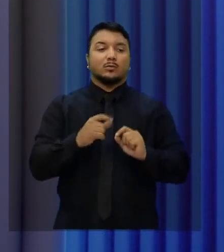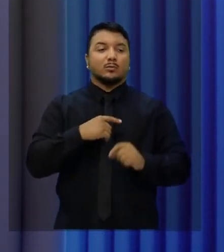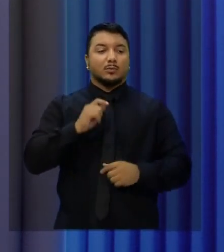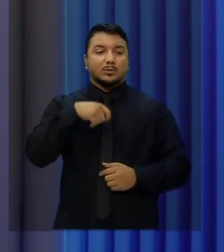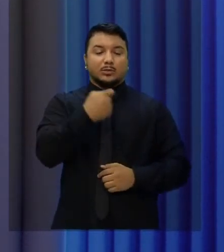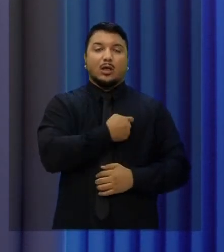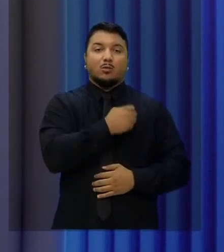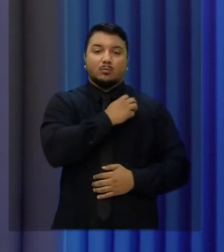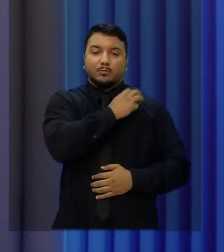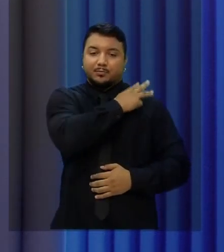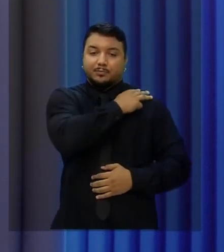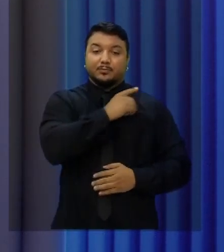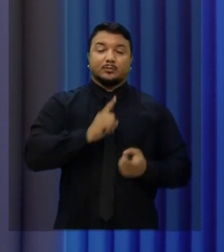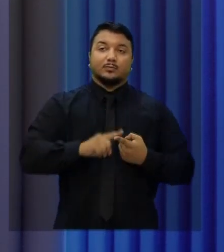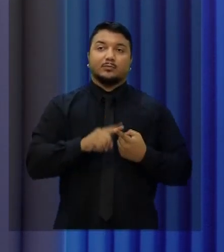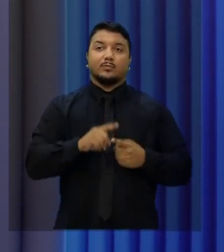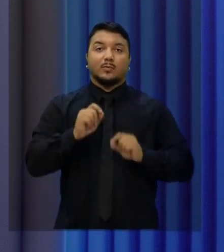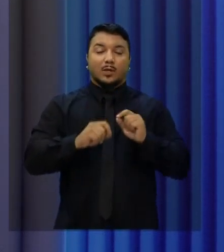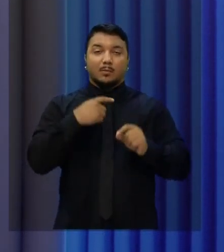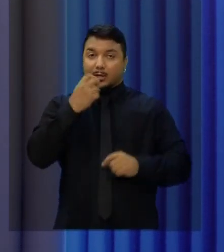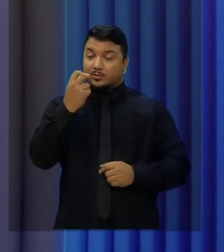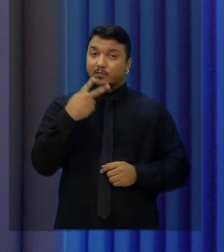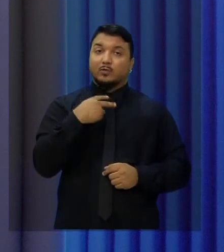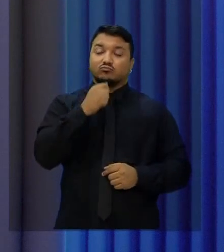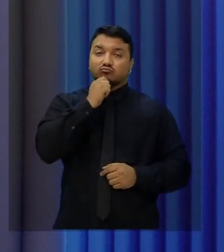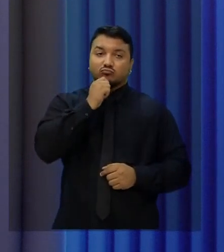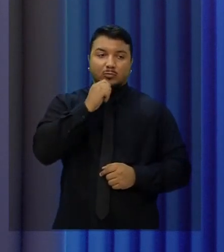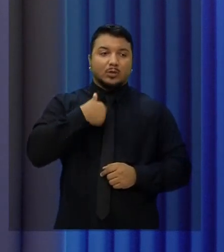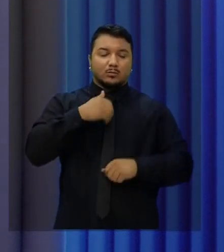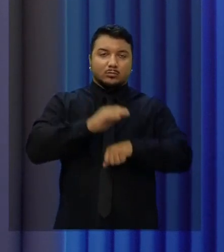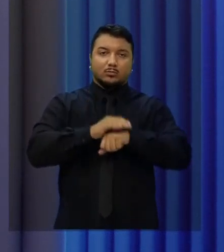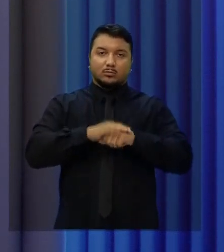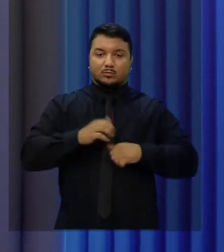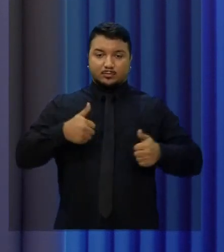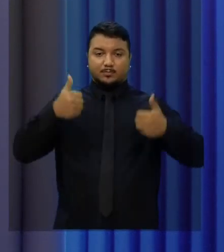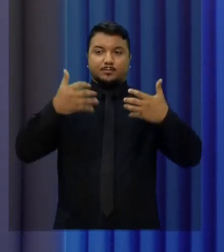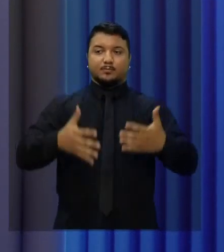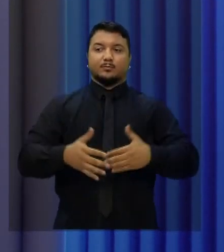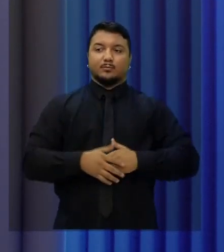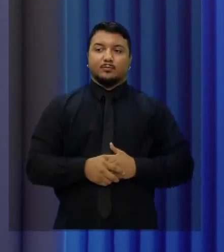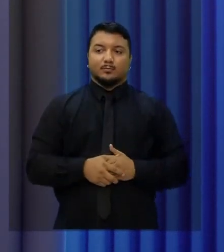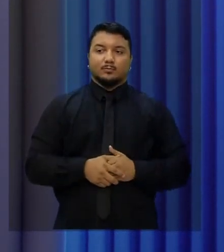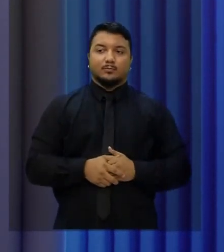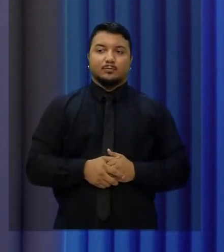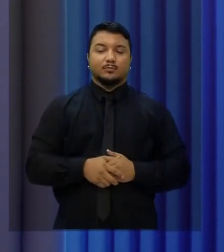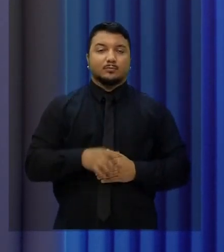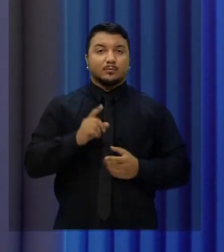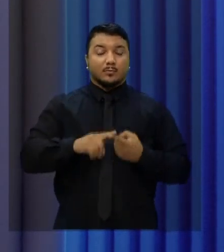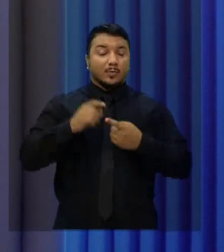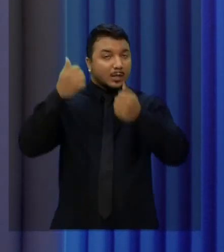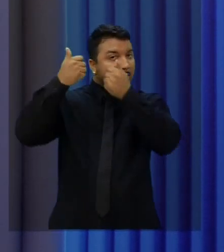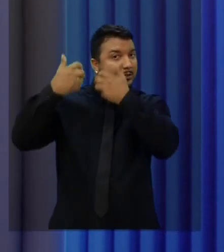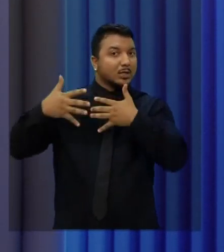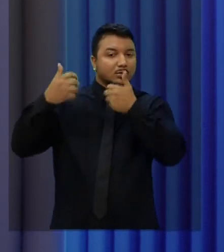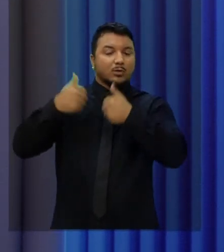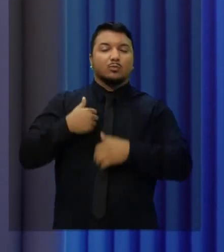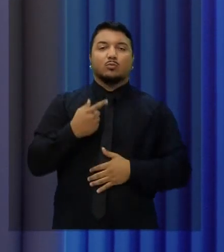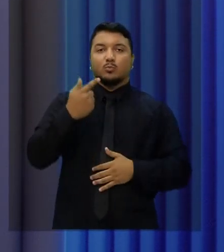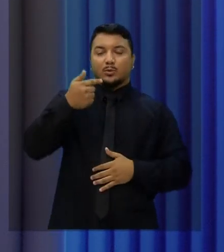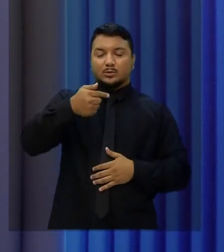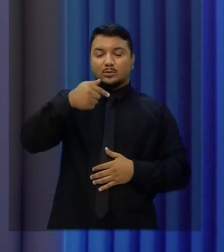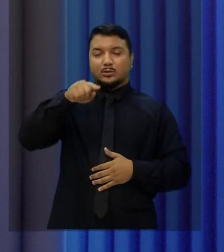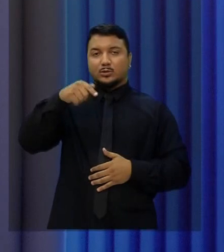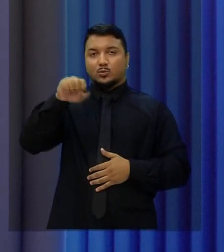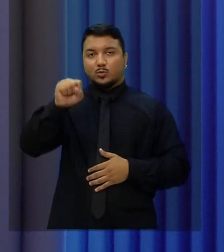Libras, saudar as pessoas que não podem me ver nesse momento com minha autodescrição, capitão Wagner, aqui no centro da sua tela, com 1,78m,